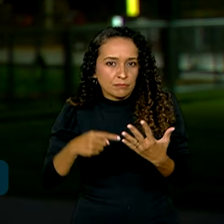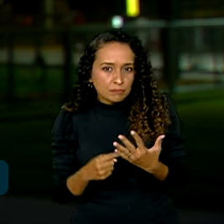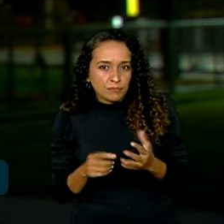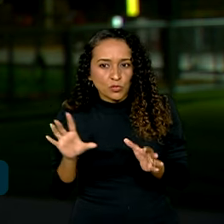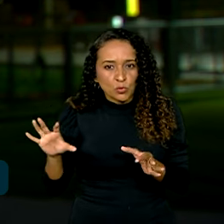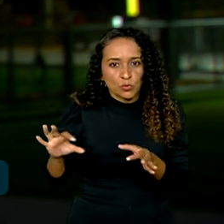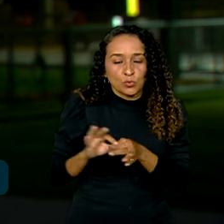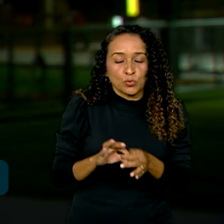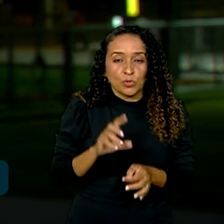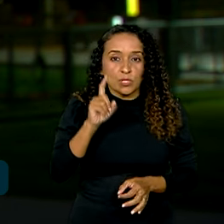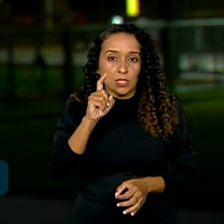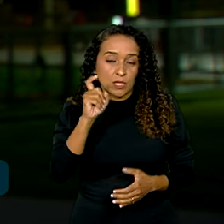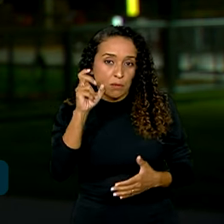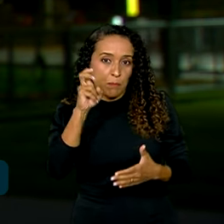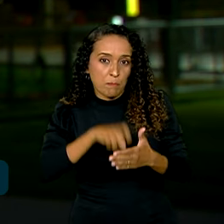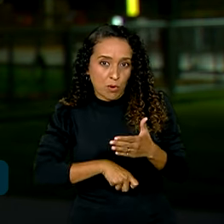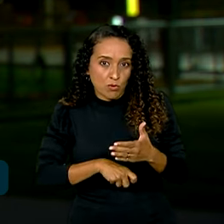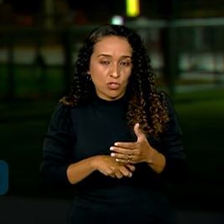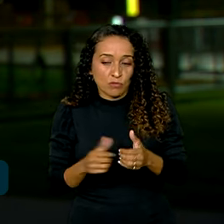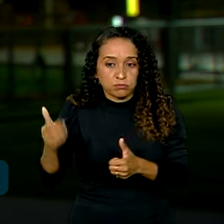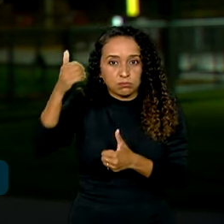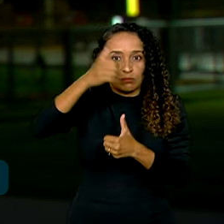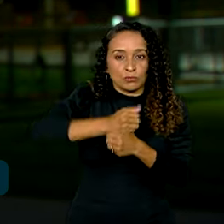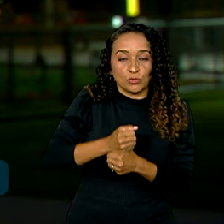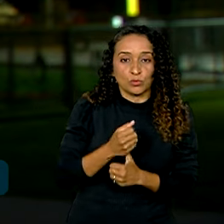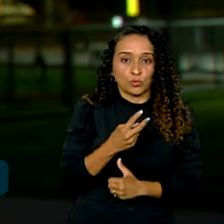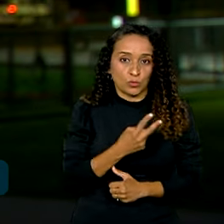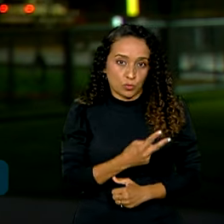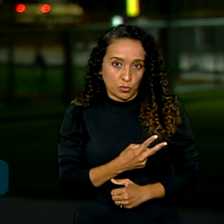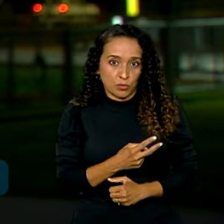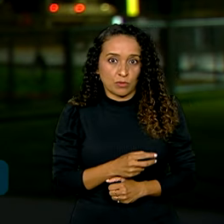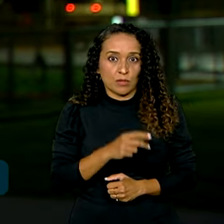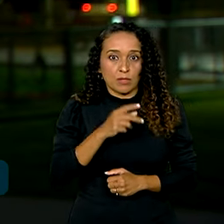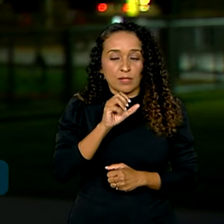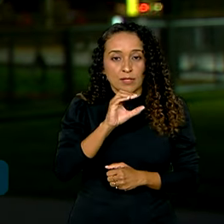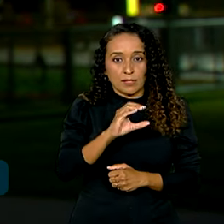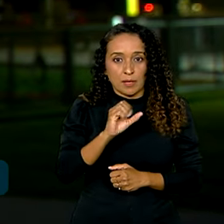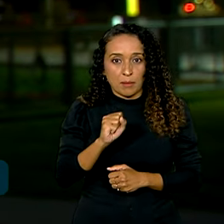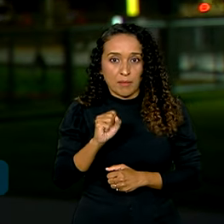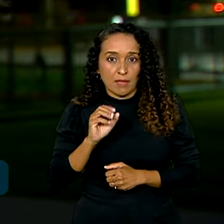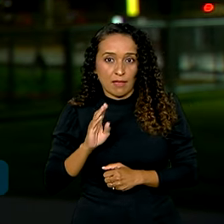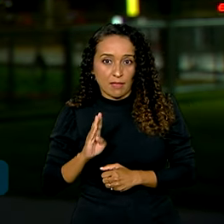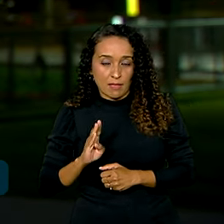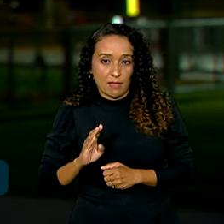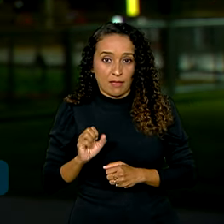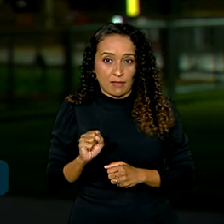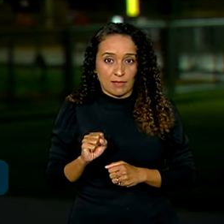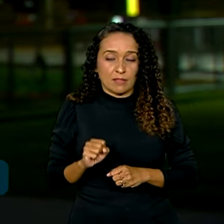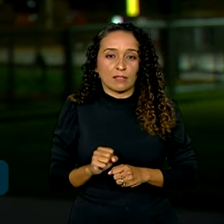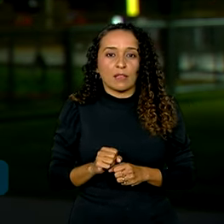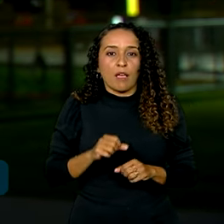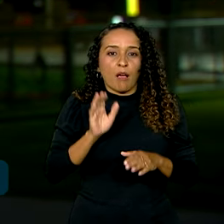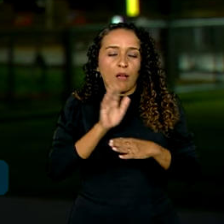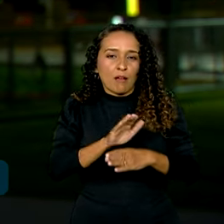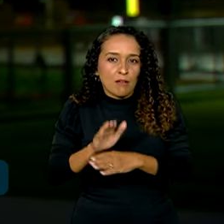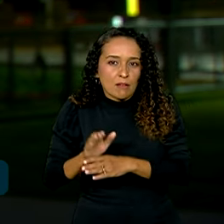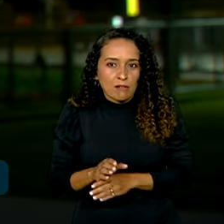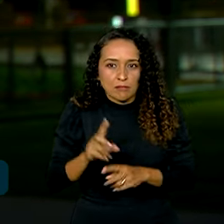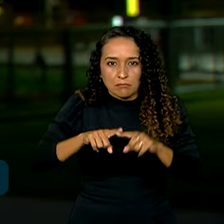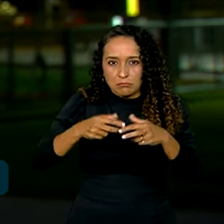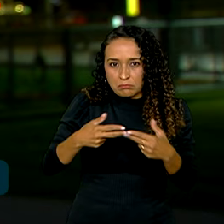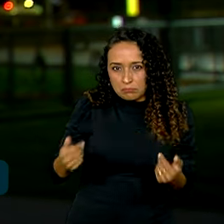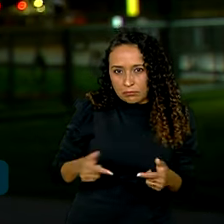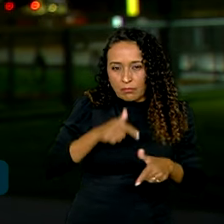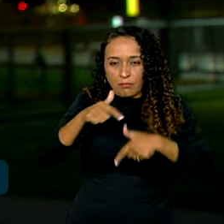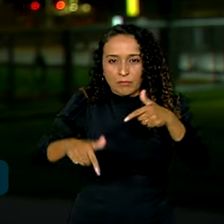cinco impostos que serão substituídos por dois. O CBS, Contribuição sobre Bens e Serviços, vai reunir os